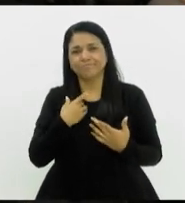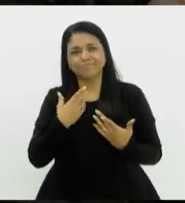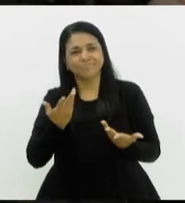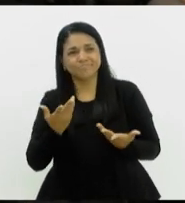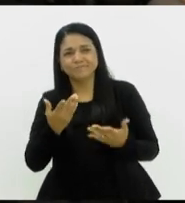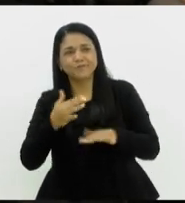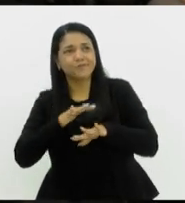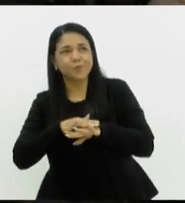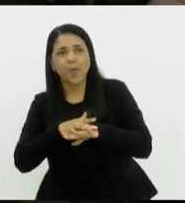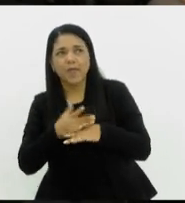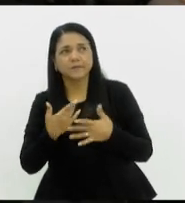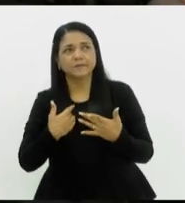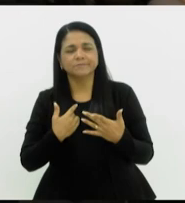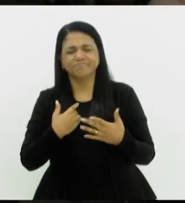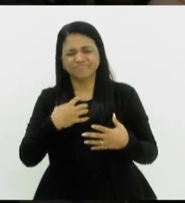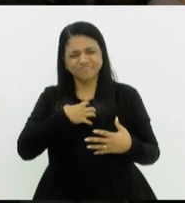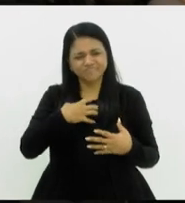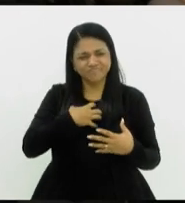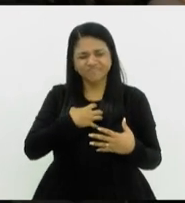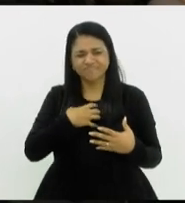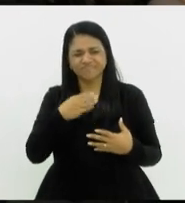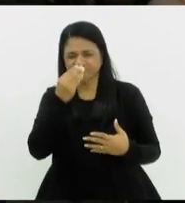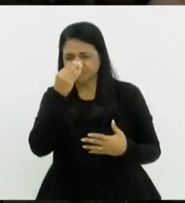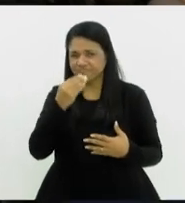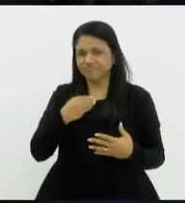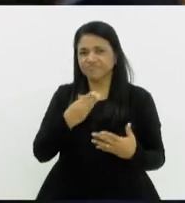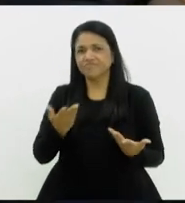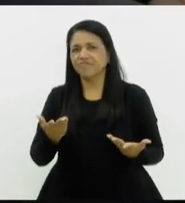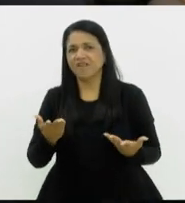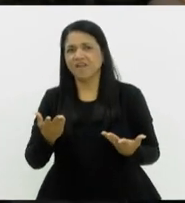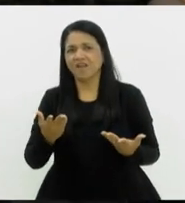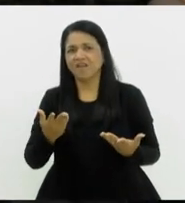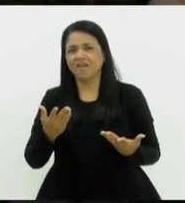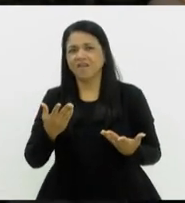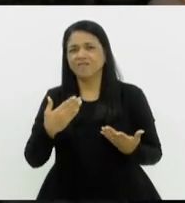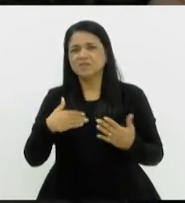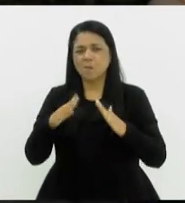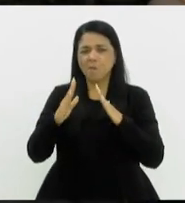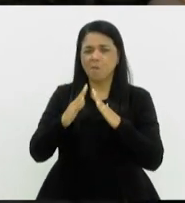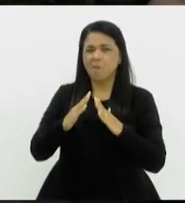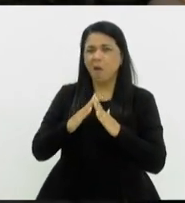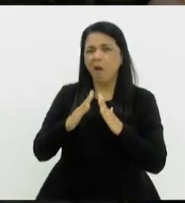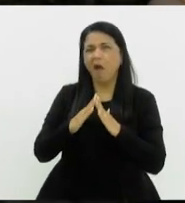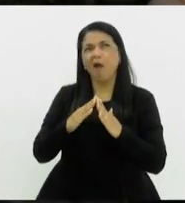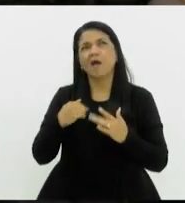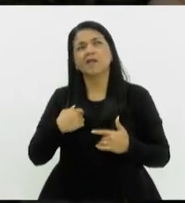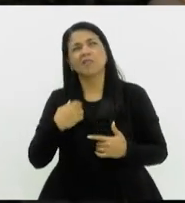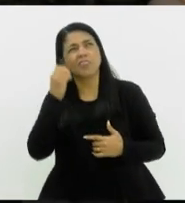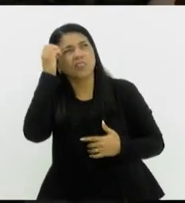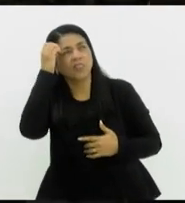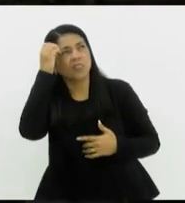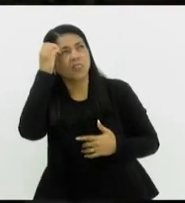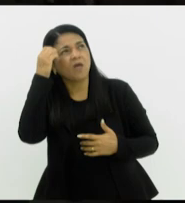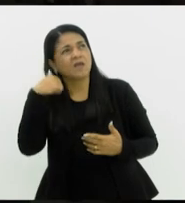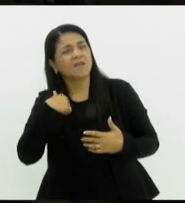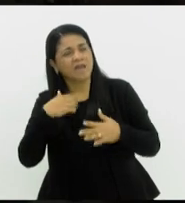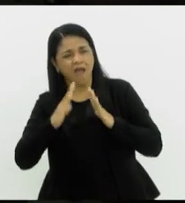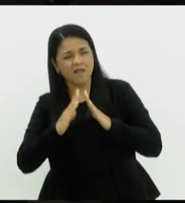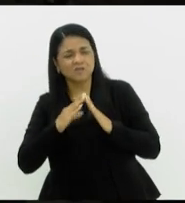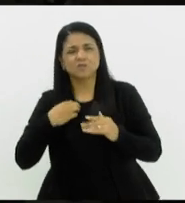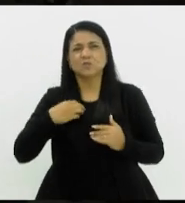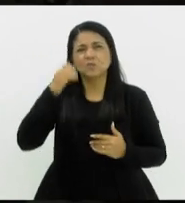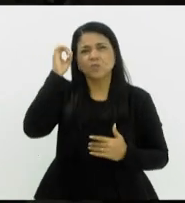tipos de sintomas. Muitas das vezes a gente mora com uma dor de cabeça, mora com uma dor em algum lugar e